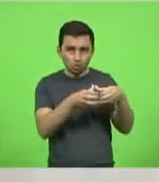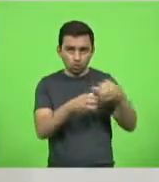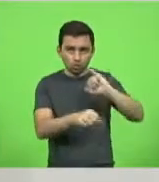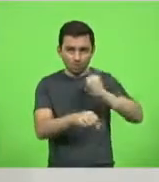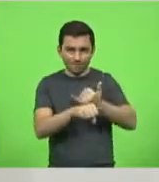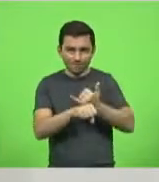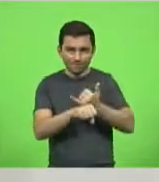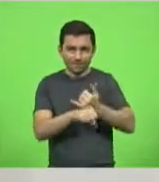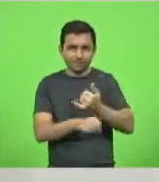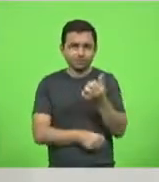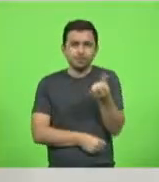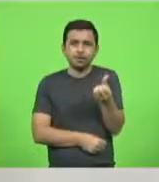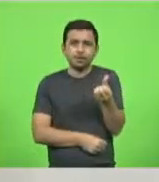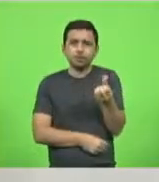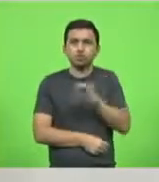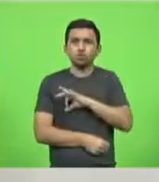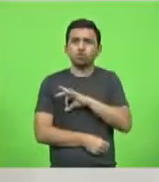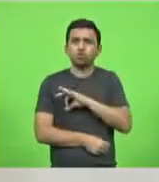Seis policiais.